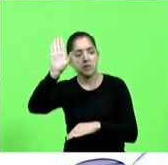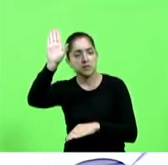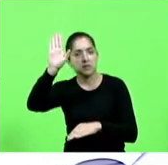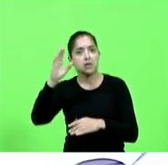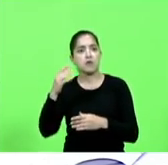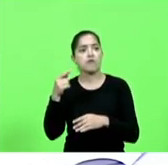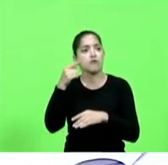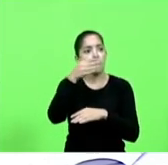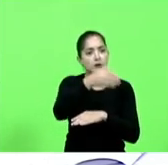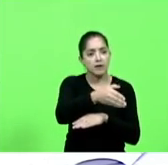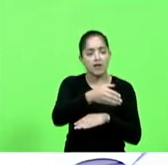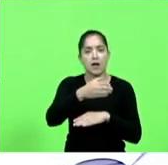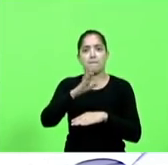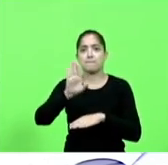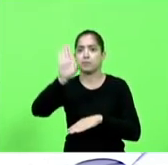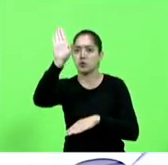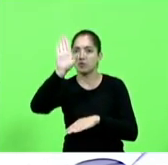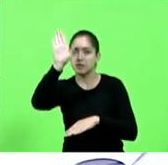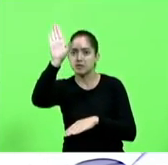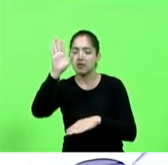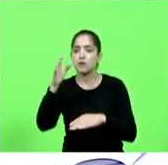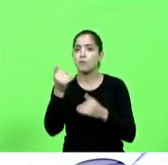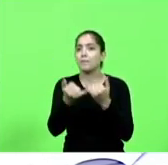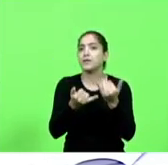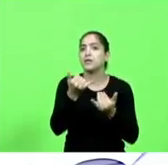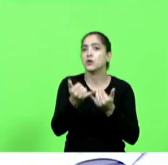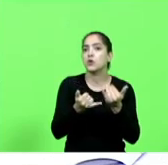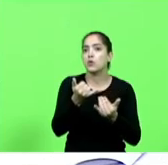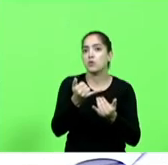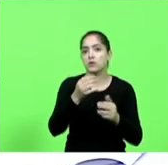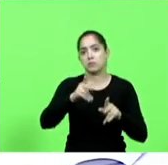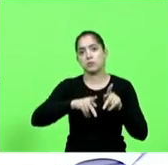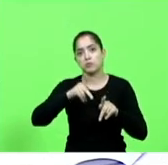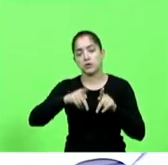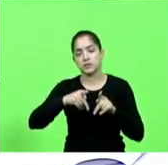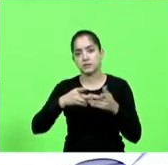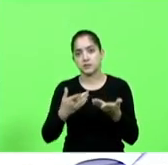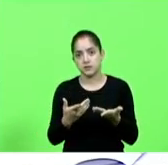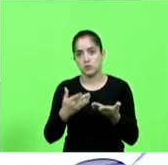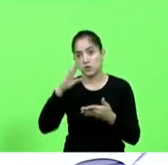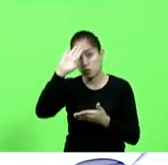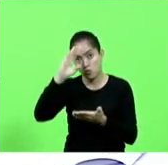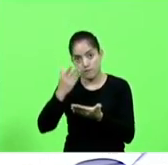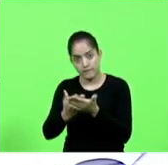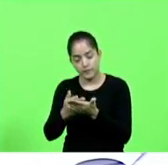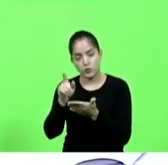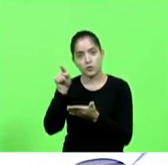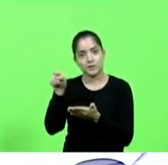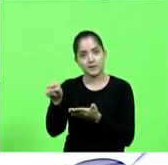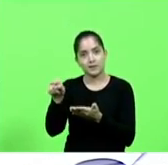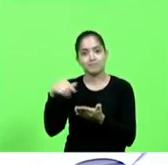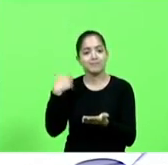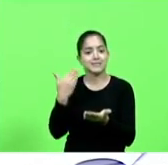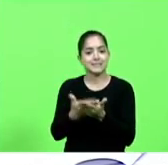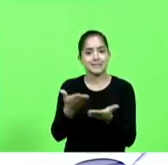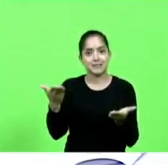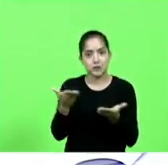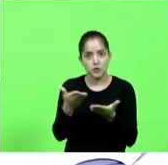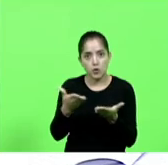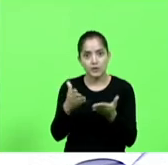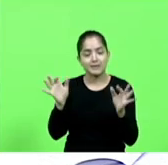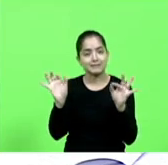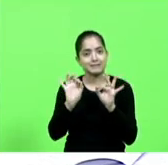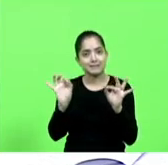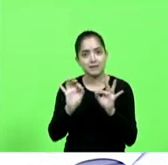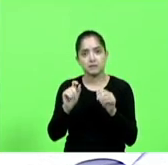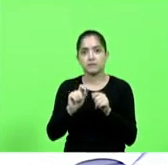foi lá e prometeu, e brincou com a expectativa da população tubaronense, que apostou nesse homem, mas que até agora não fez nada,